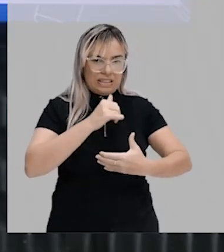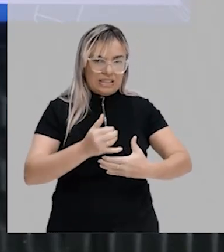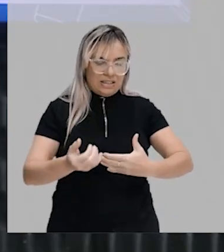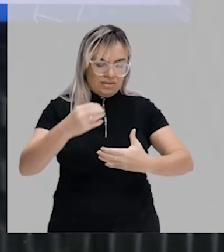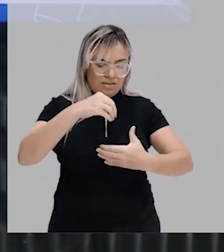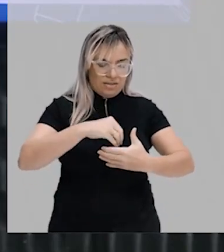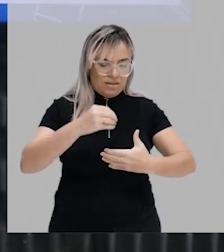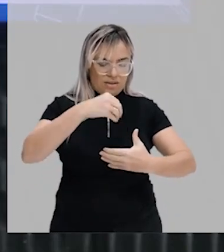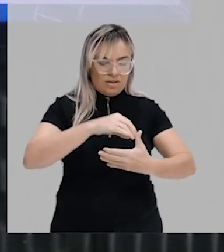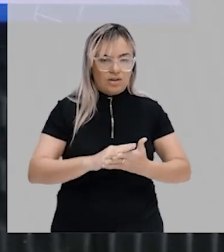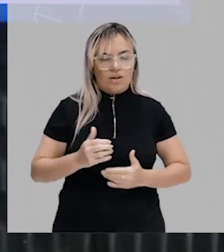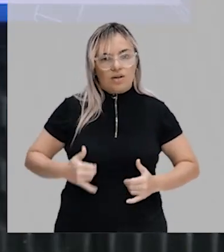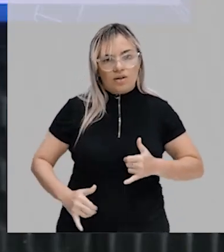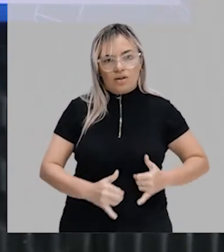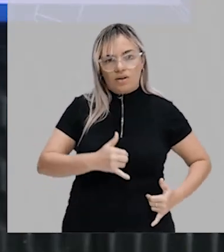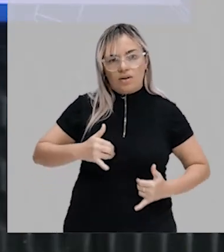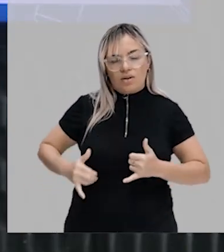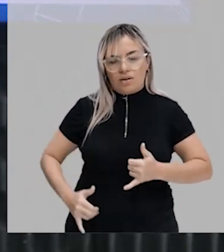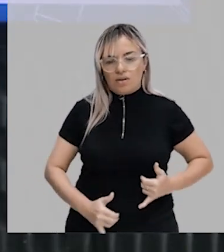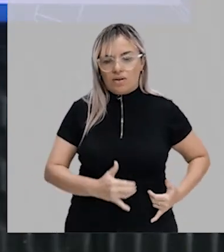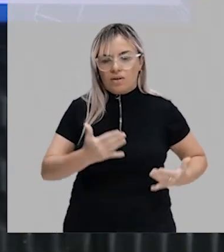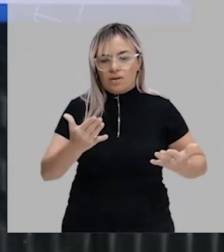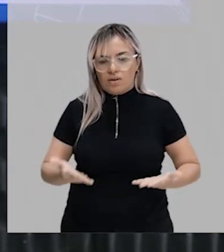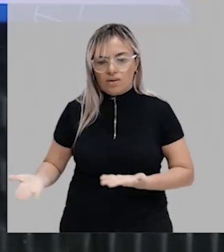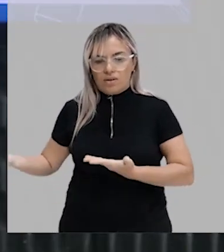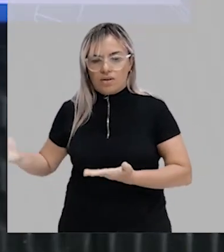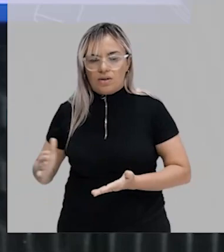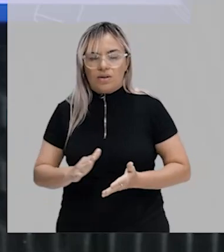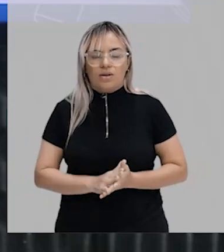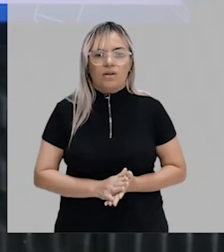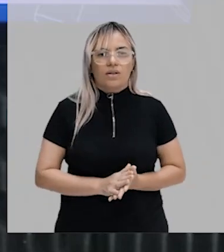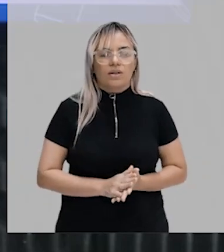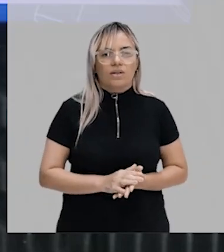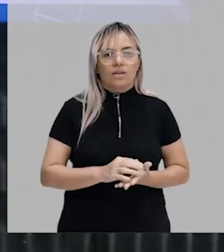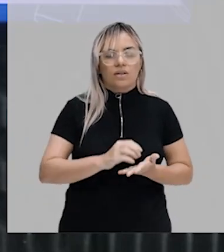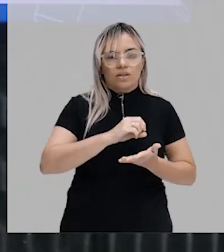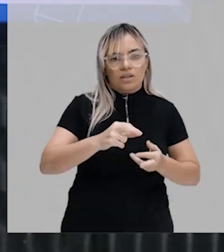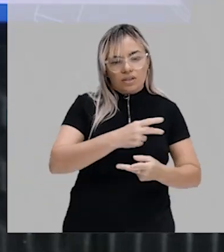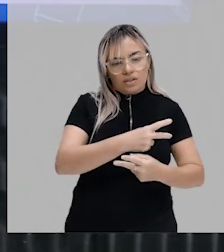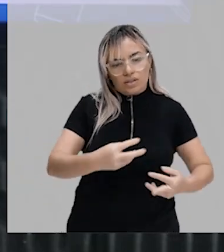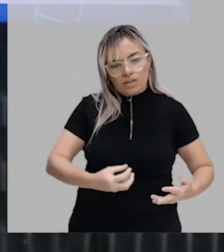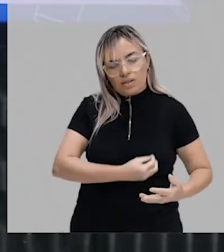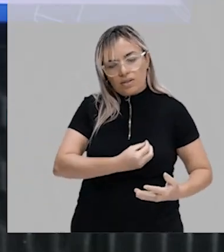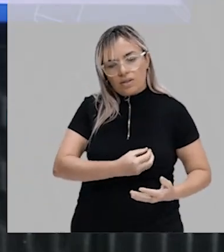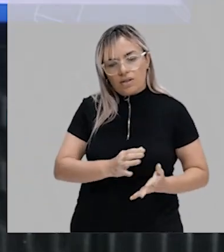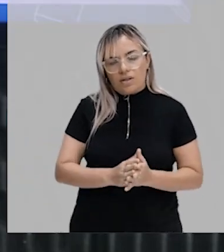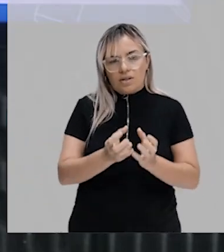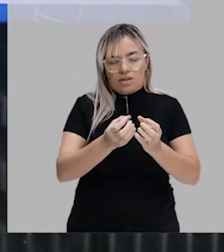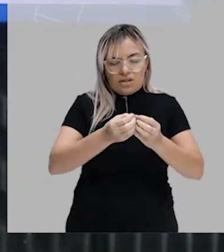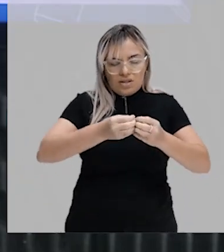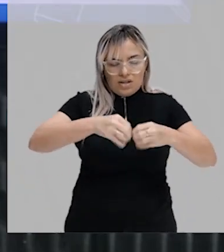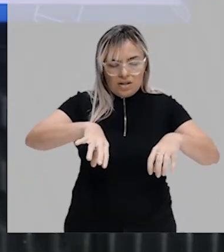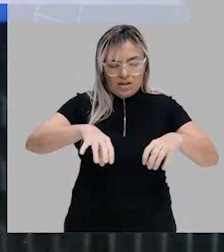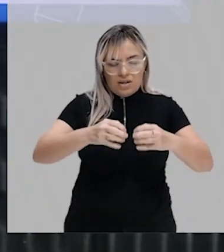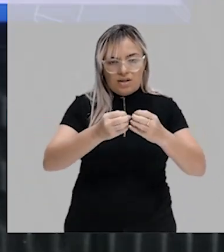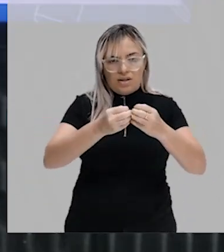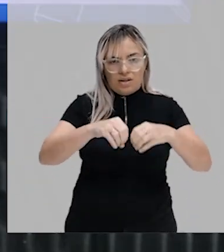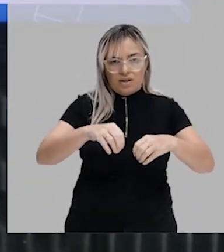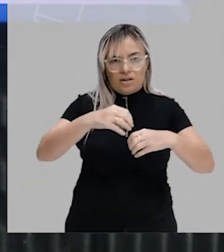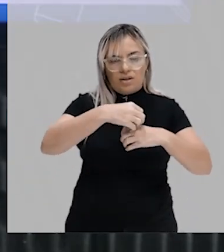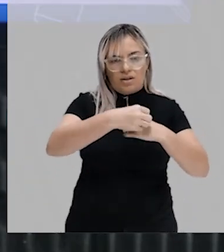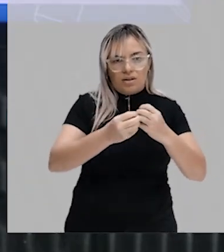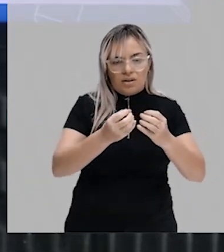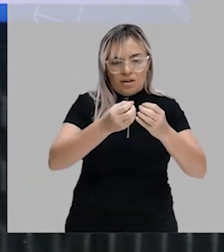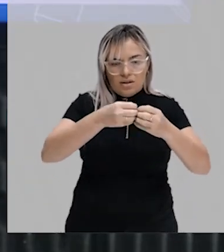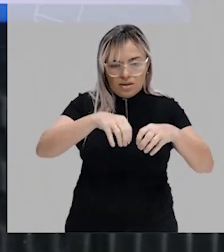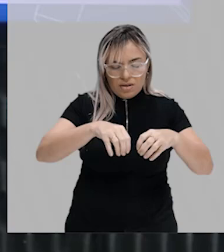o meu metabolismo, no caso, metabolismo desse micro-organismo aqui, ele vai quebrar essa molécula, e nessa